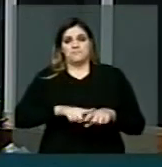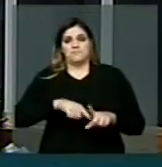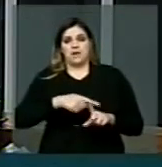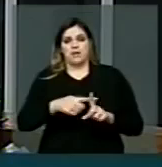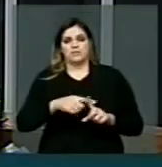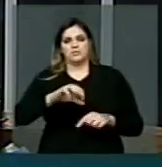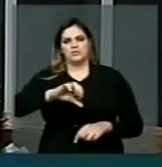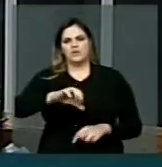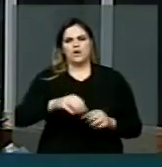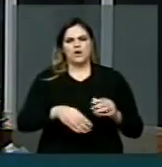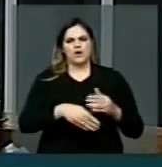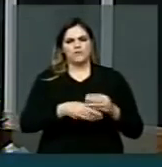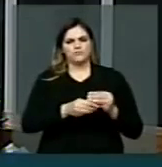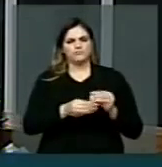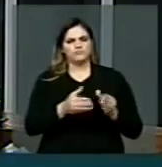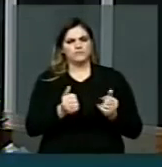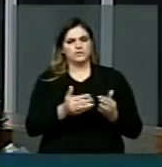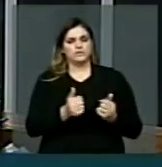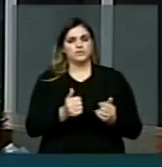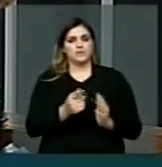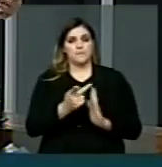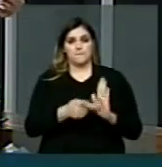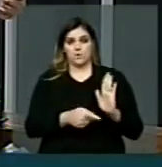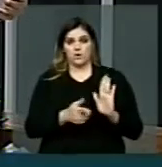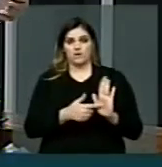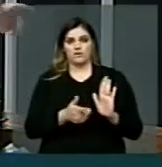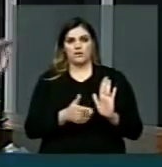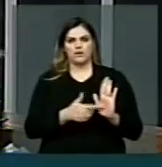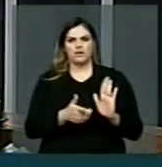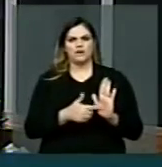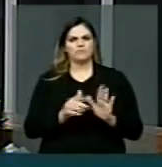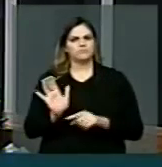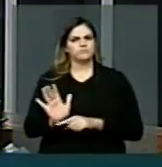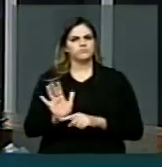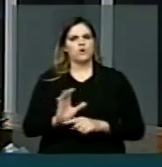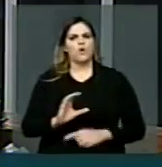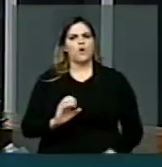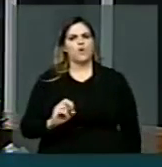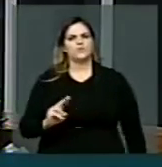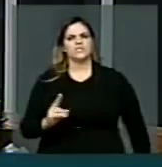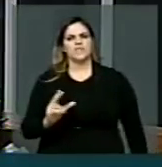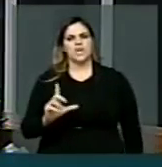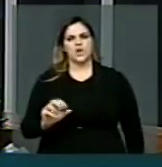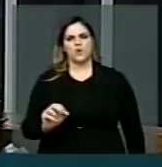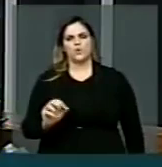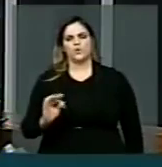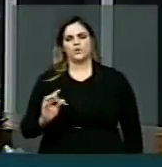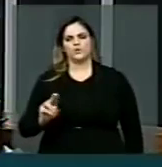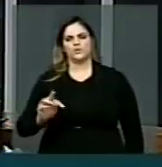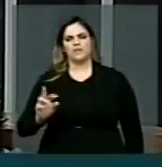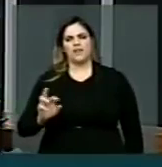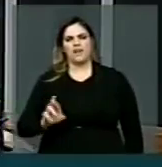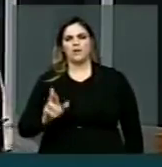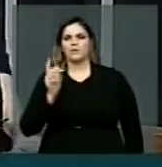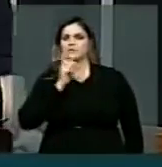fazer com que esse programa de equipagem dos conselhos tutelares cheguem a todos os municípios do Rio Grande do Norte.